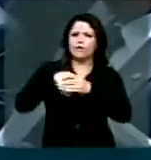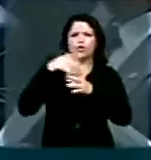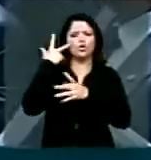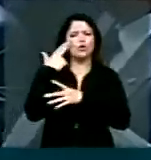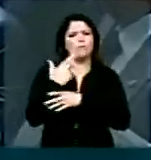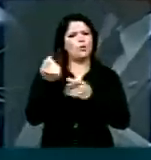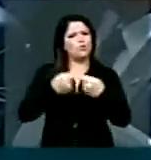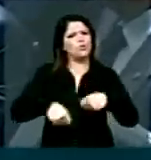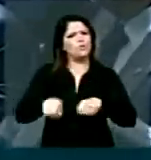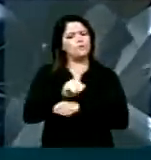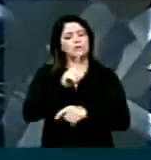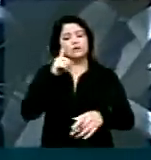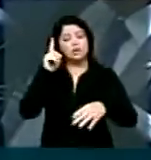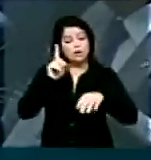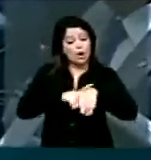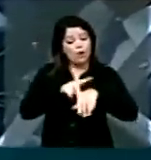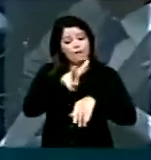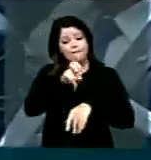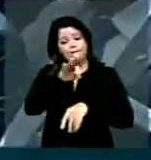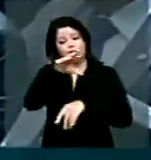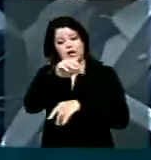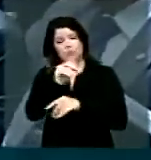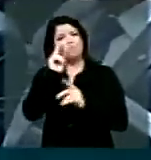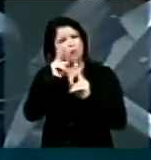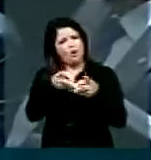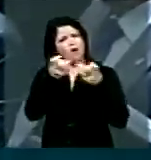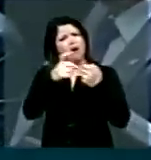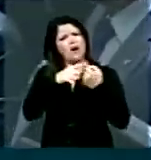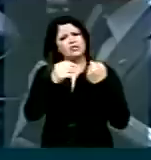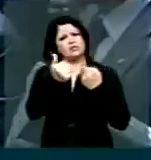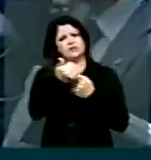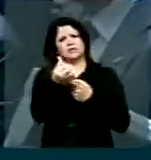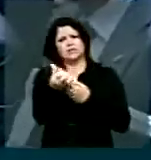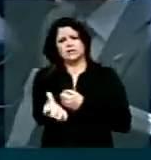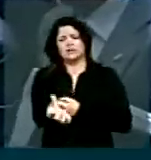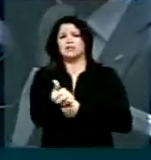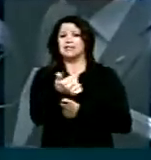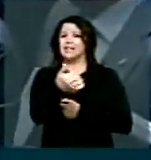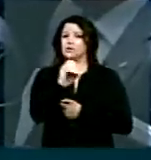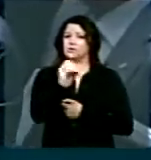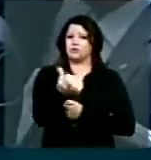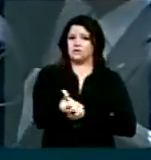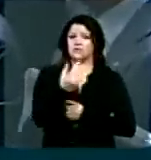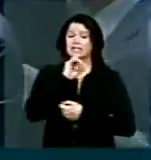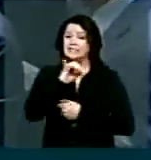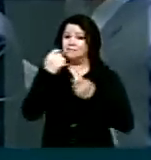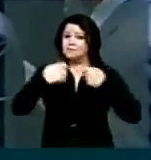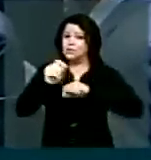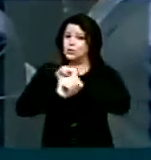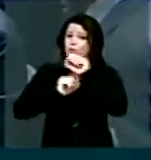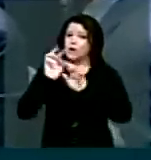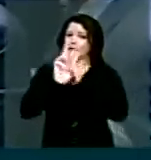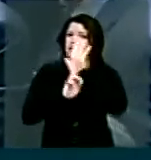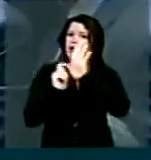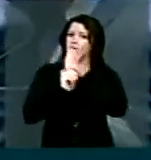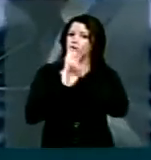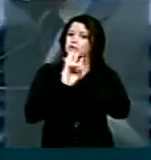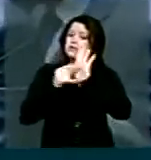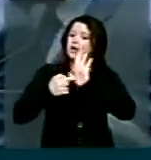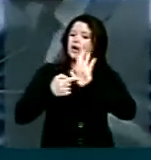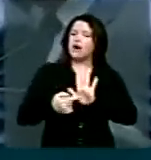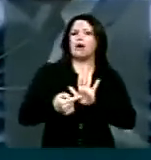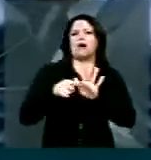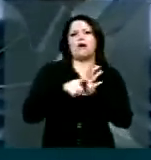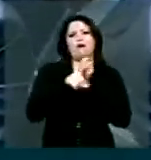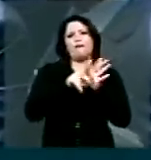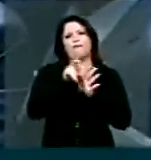no veto. Pode olhar no artigo 106, fica feita essa questão de ordem, se é necessário o relatório para que seja apreciado